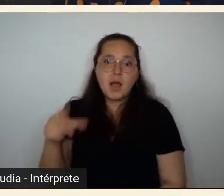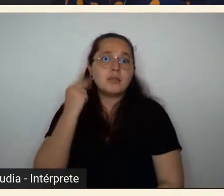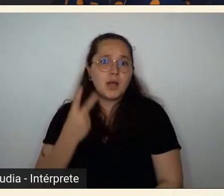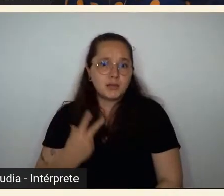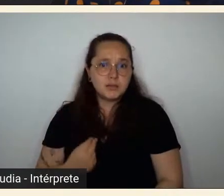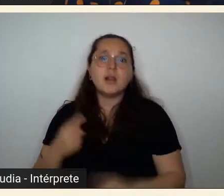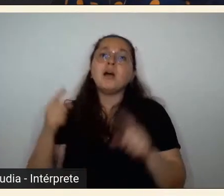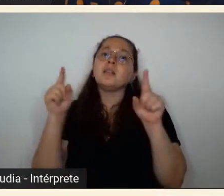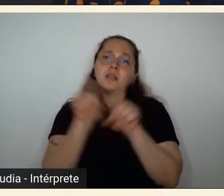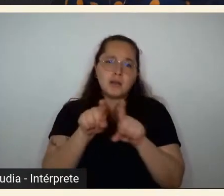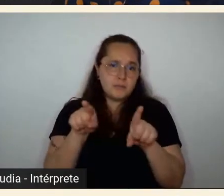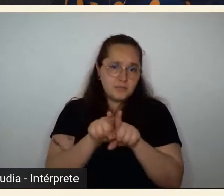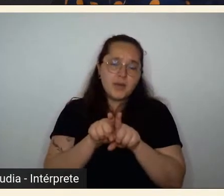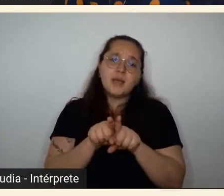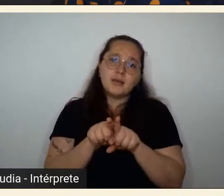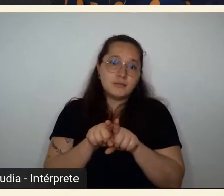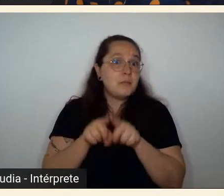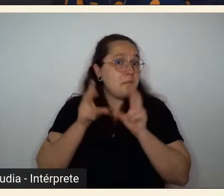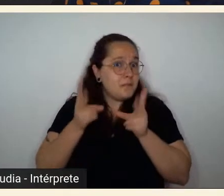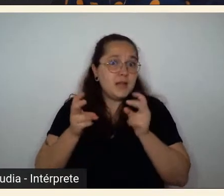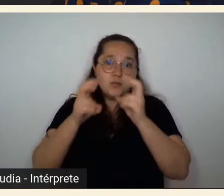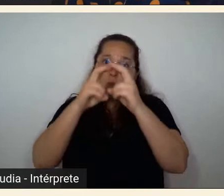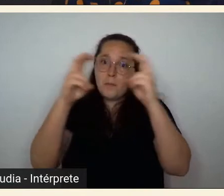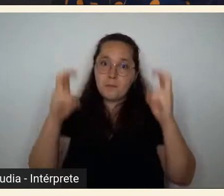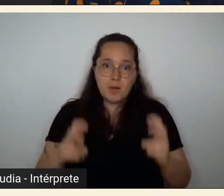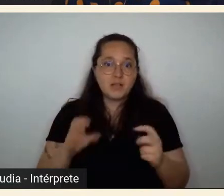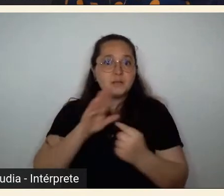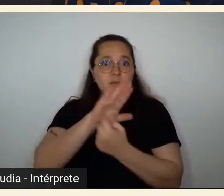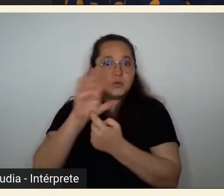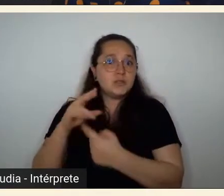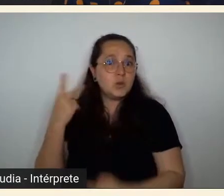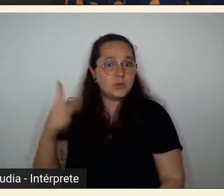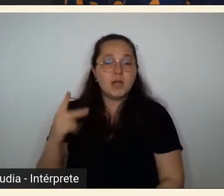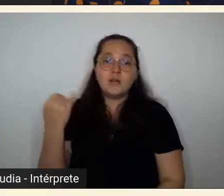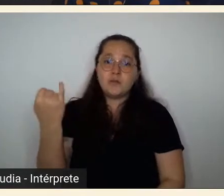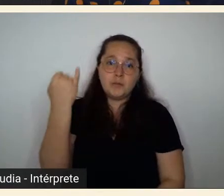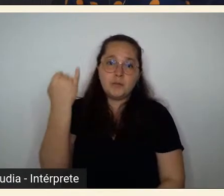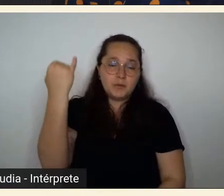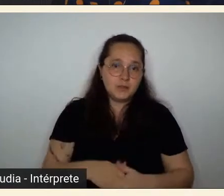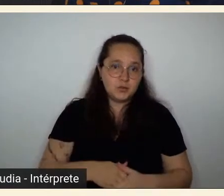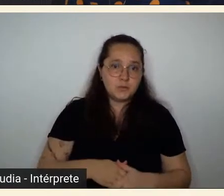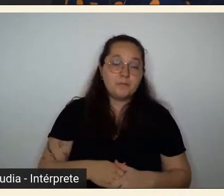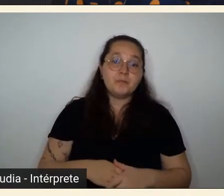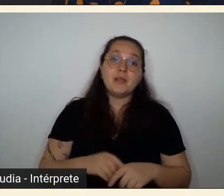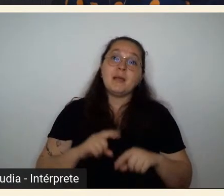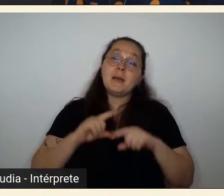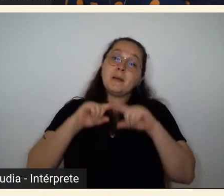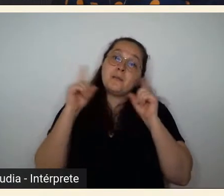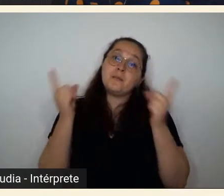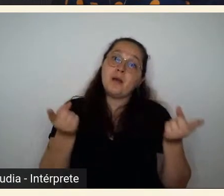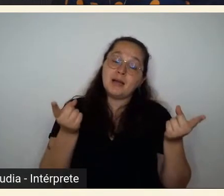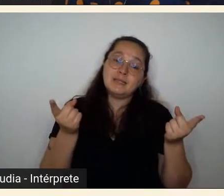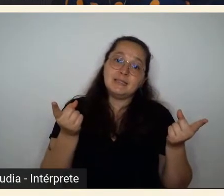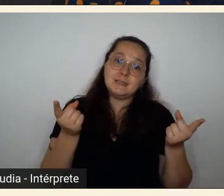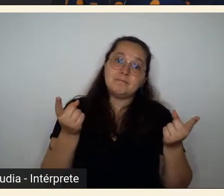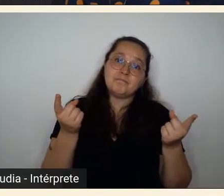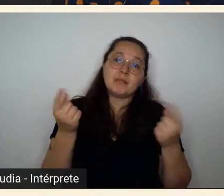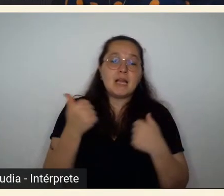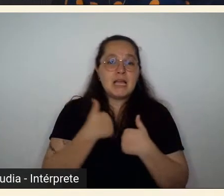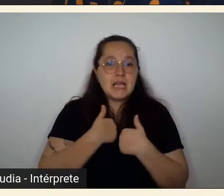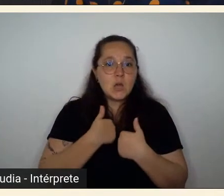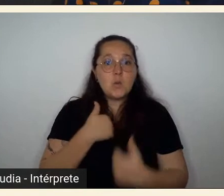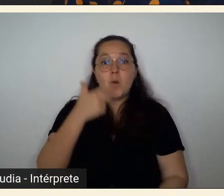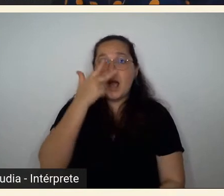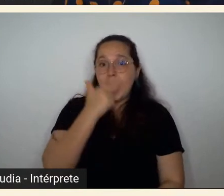a exposição no MASP também foi muito muito importante agora me parece a minha sensação é que as